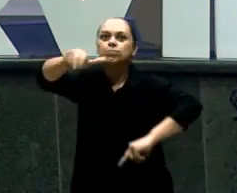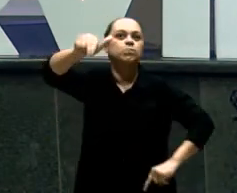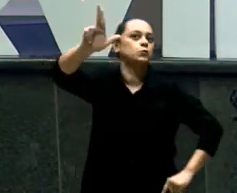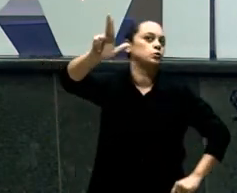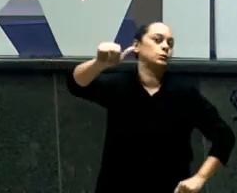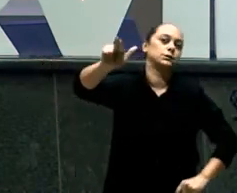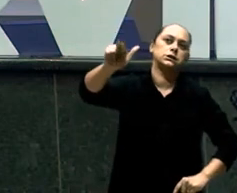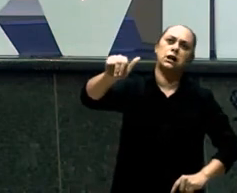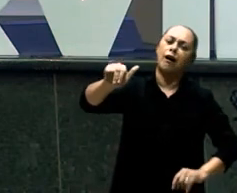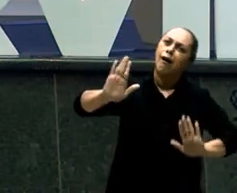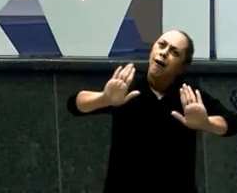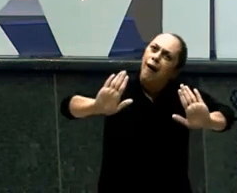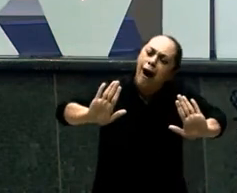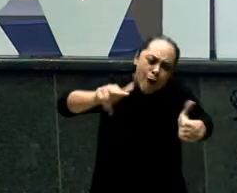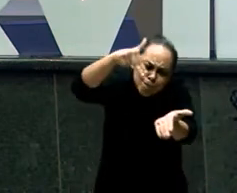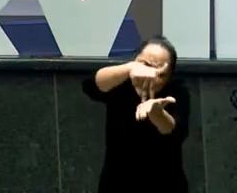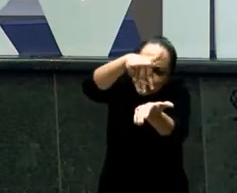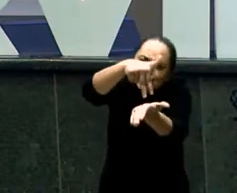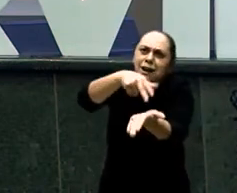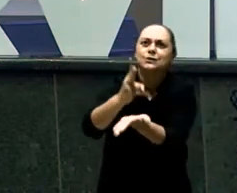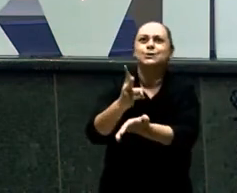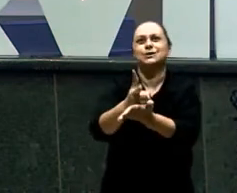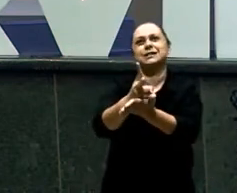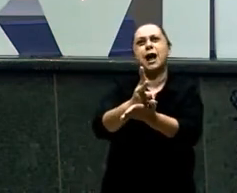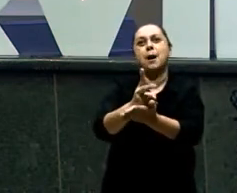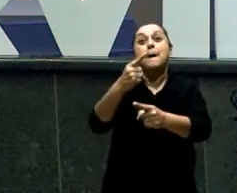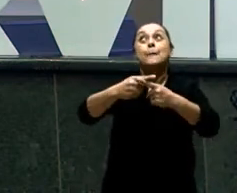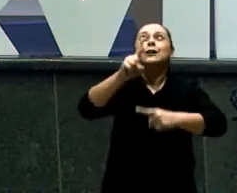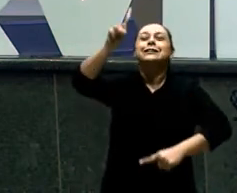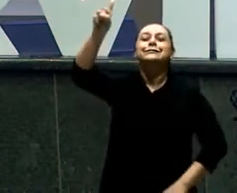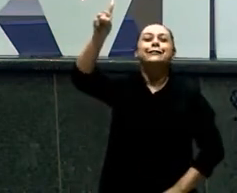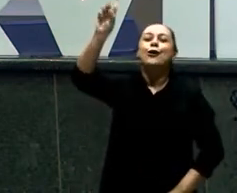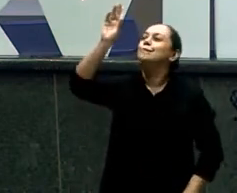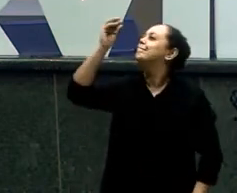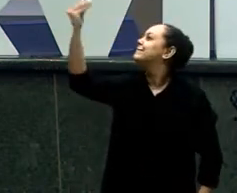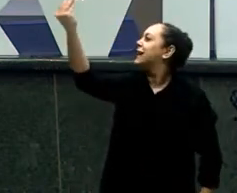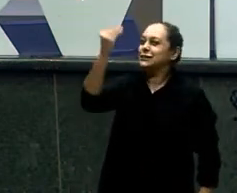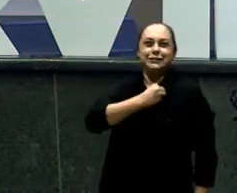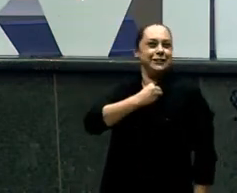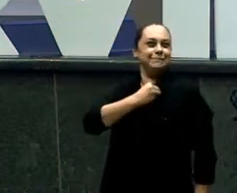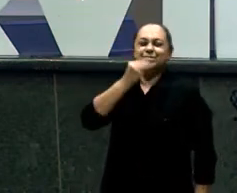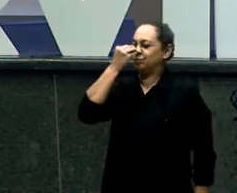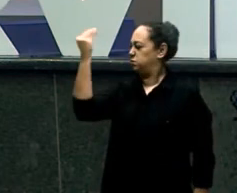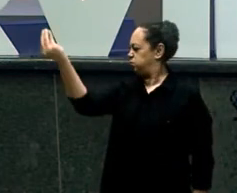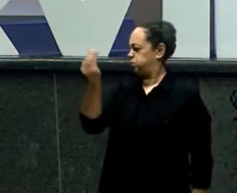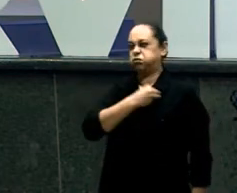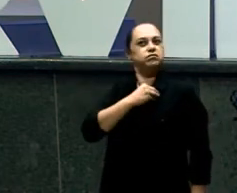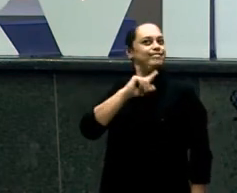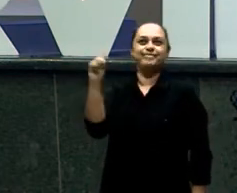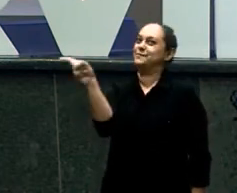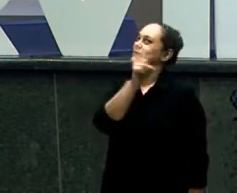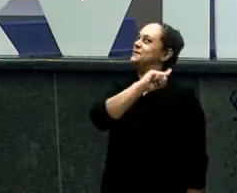E os meninos Cresceram Terceiro problema No crescimento